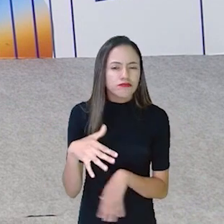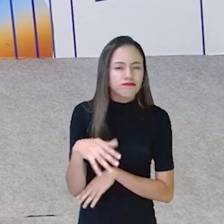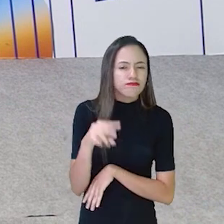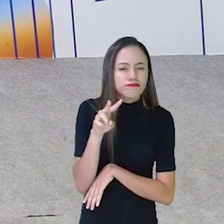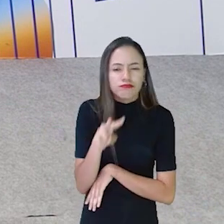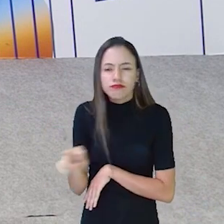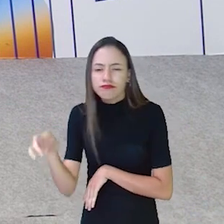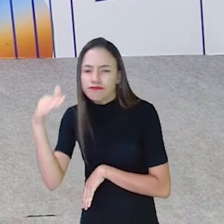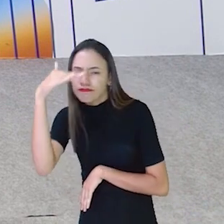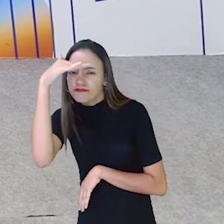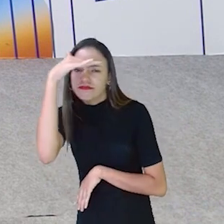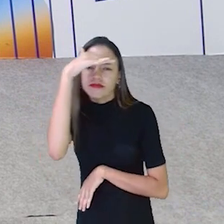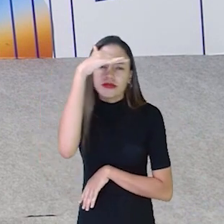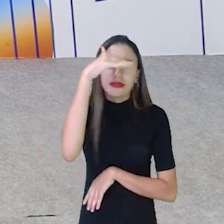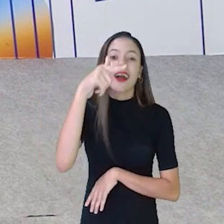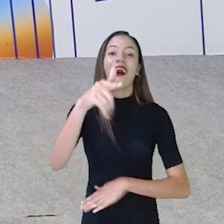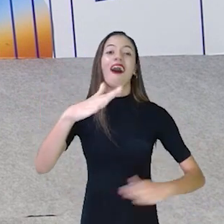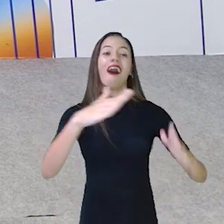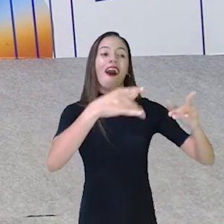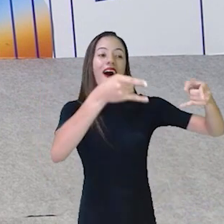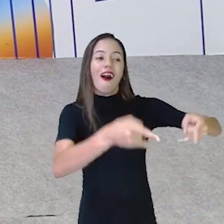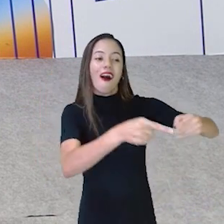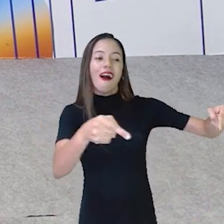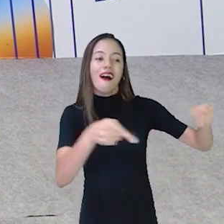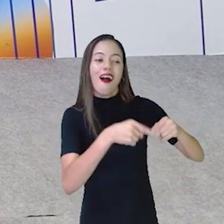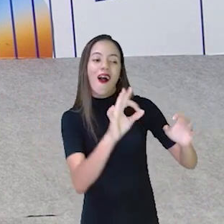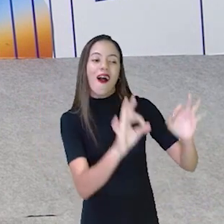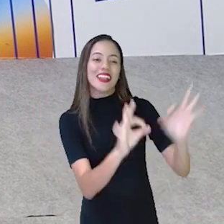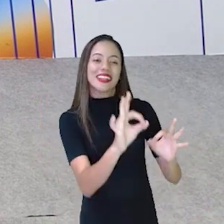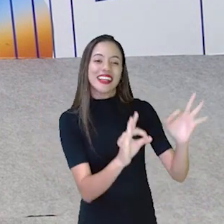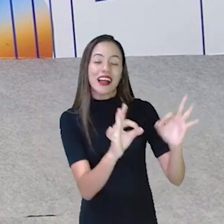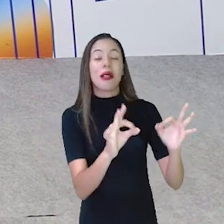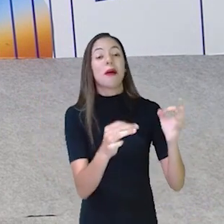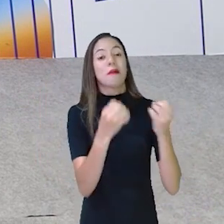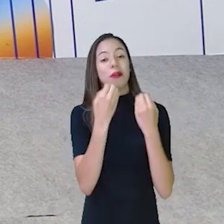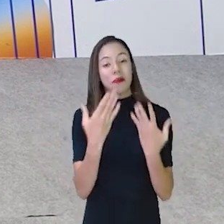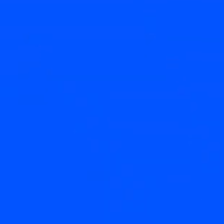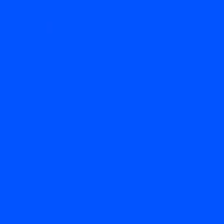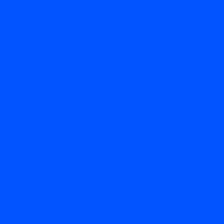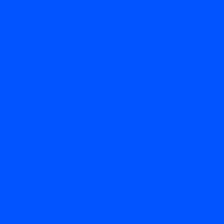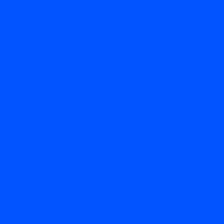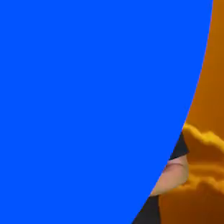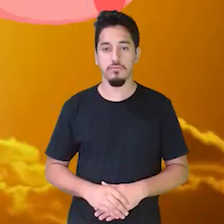Olha lá, olha lá, ele arrumando o quartinho lá. Olha lá, olha lá. Muito bom. Tchau.